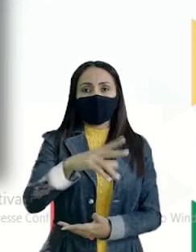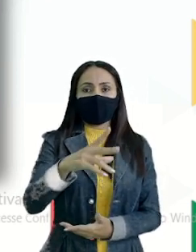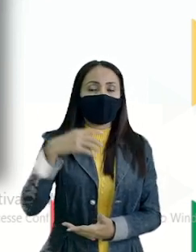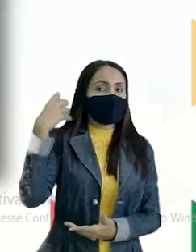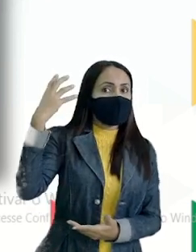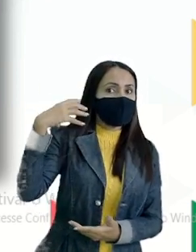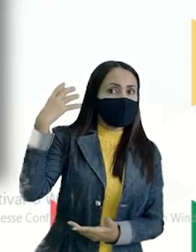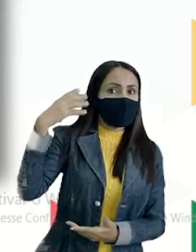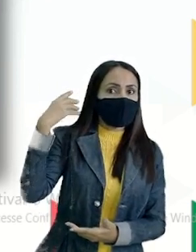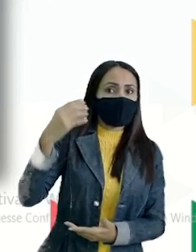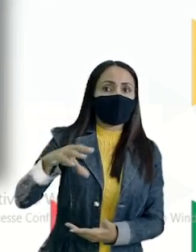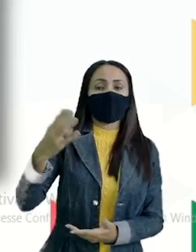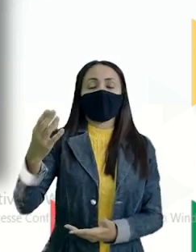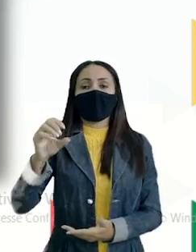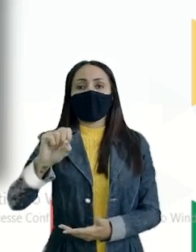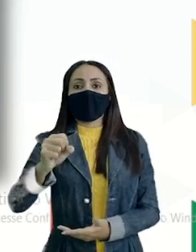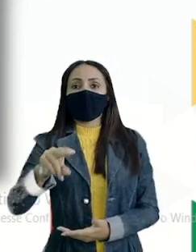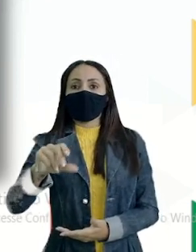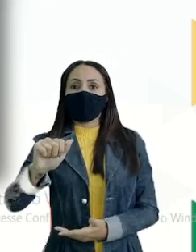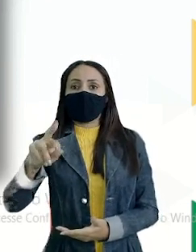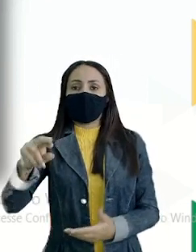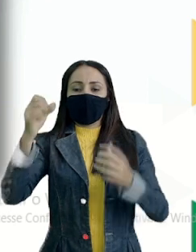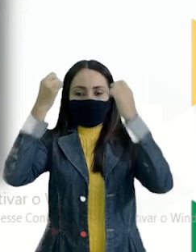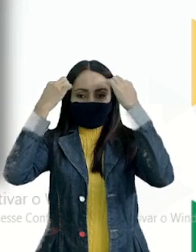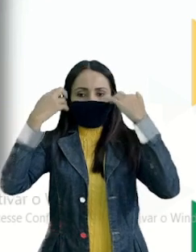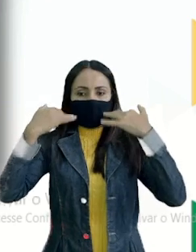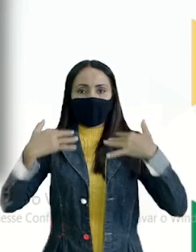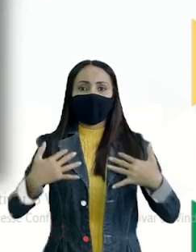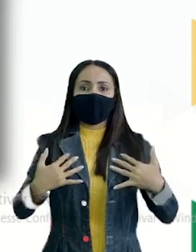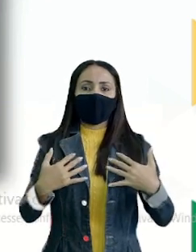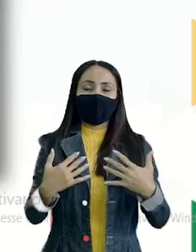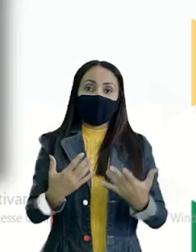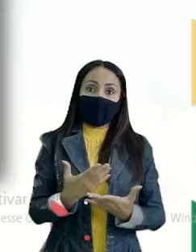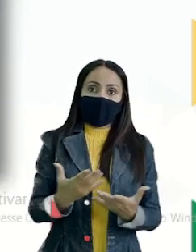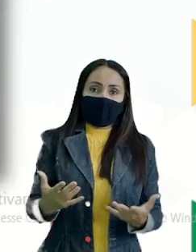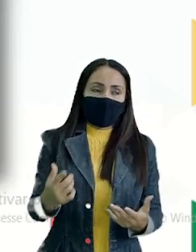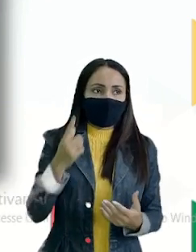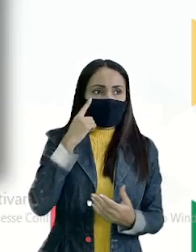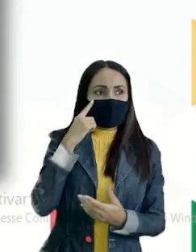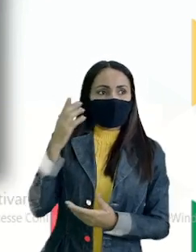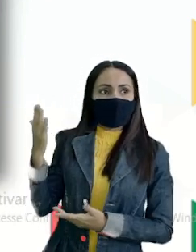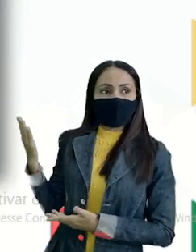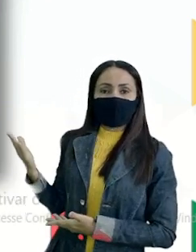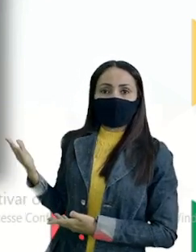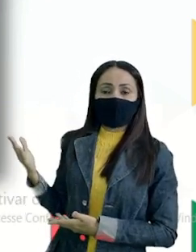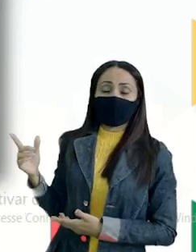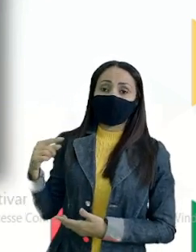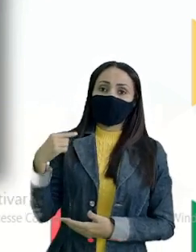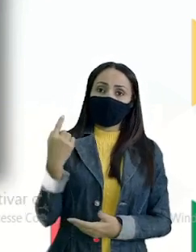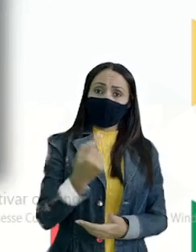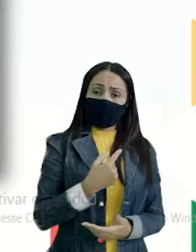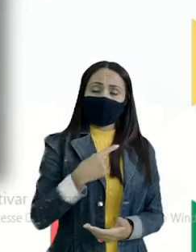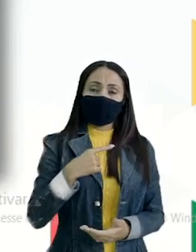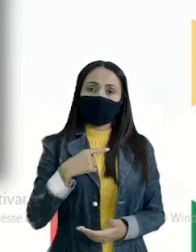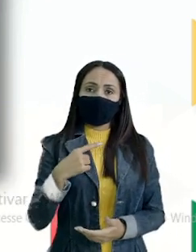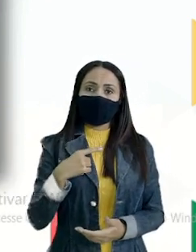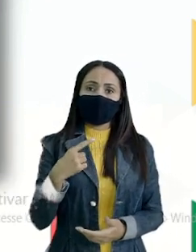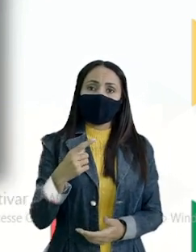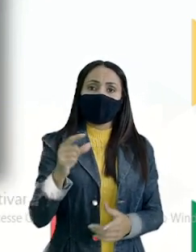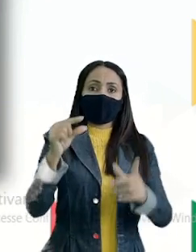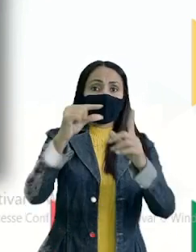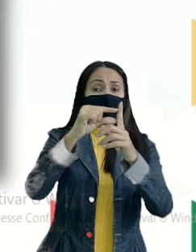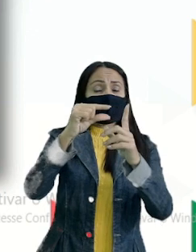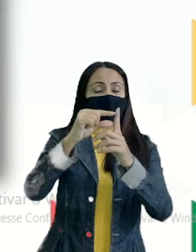Suar Com U Exalar Suar Aí você me diz Nessa tela aqui Nós temos palavras Parecidas